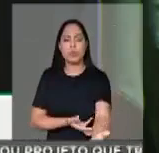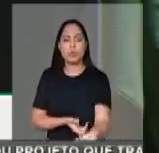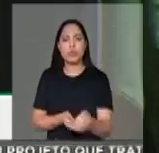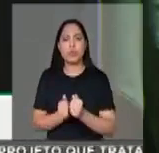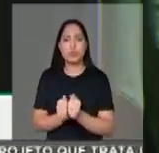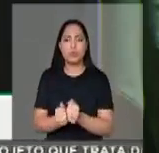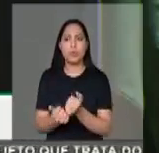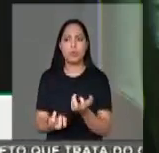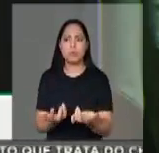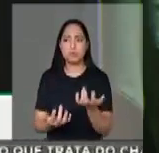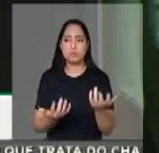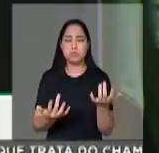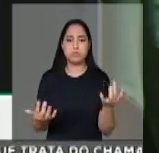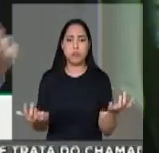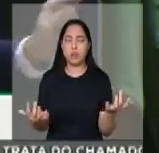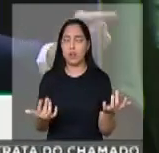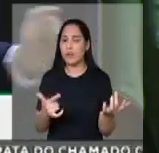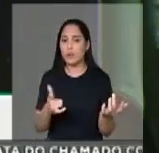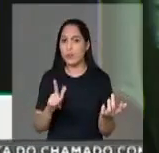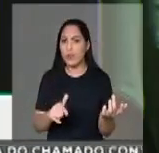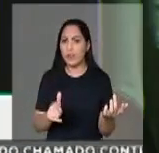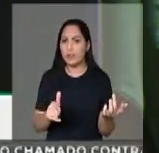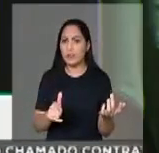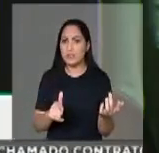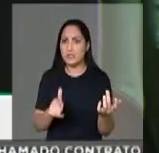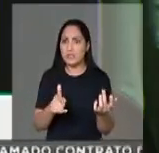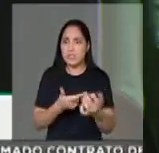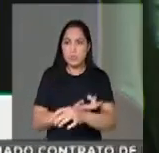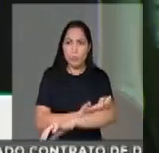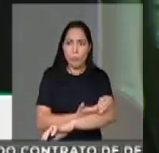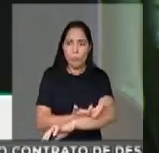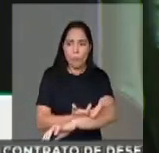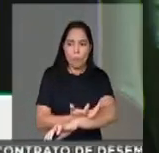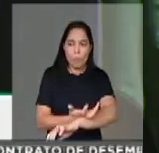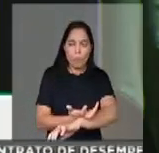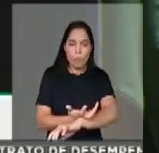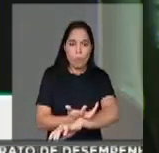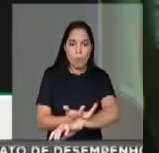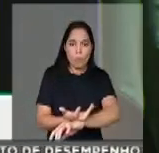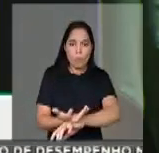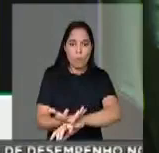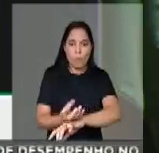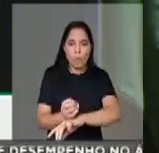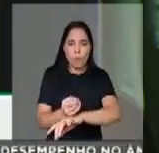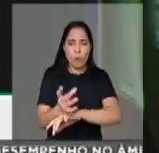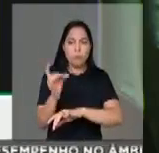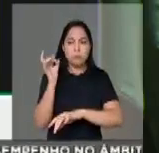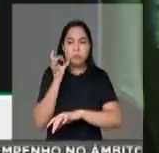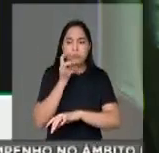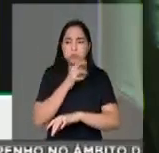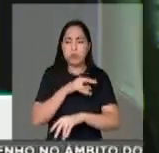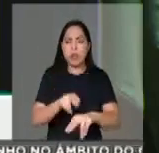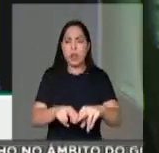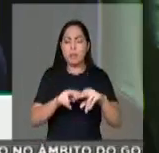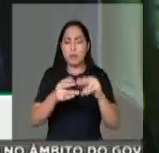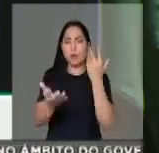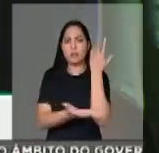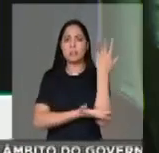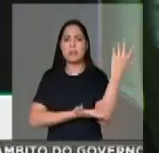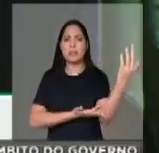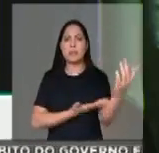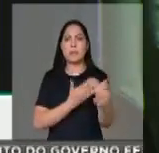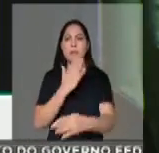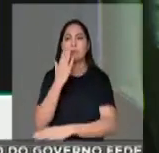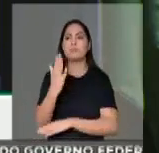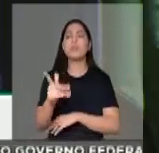porque elas não estão acontecendo por seco ou por calor, como acontece no Cerrado. Elas acontecem por ação humana vinculada ao desmatamento. E aí é um projeto